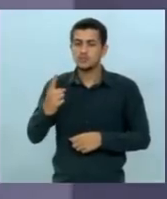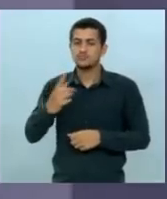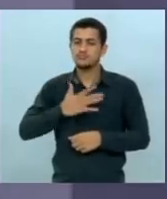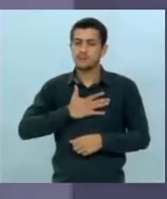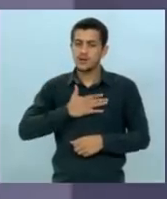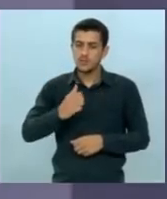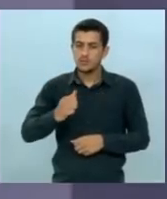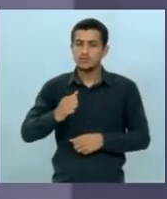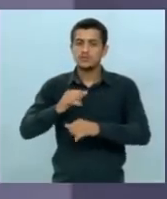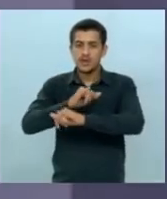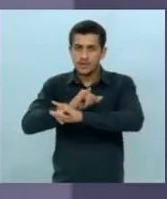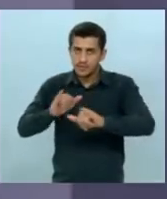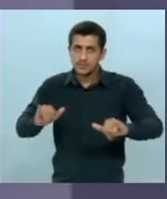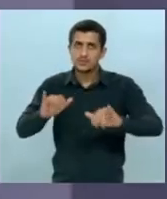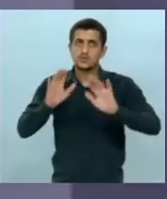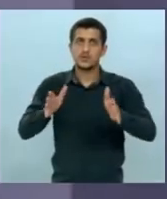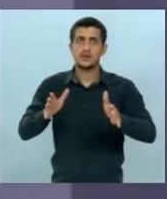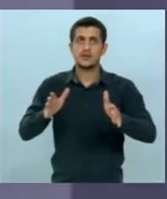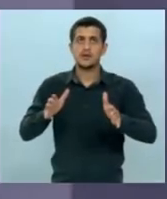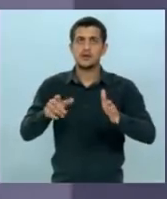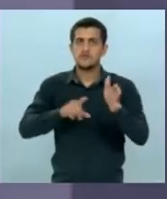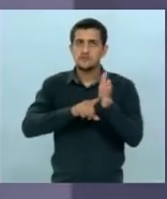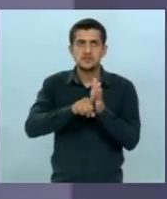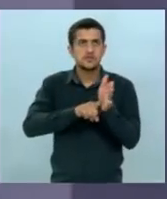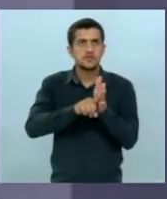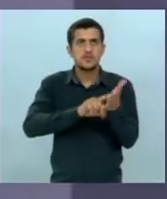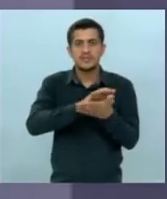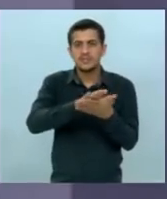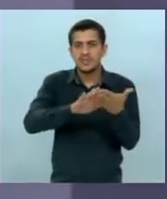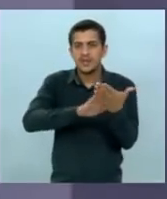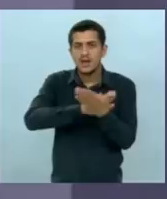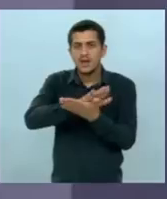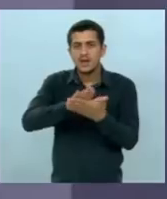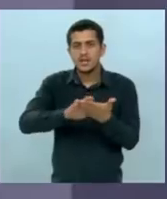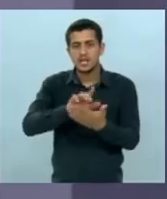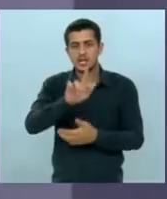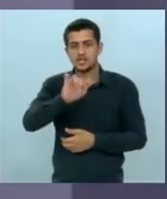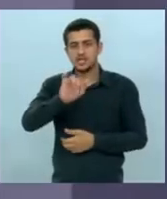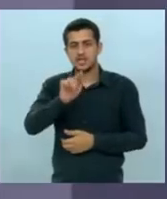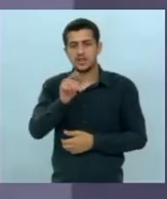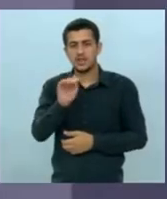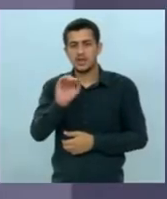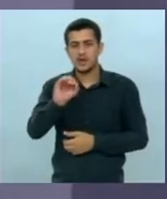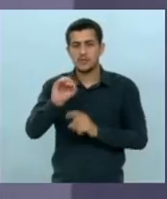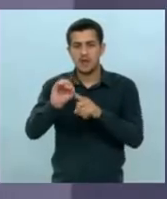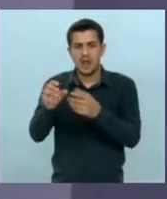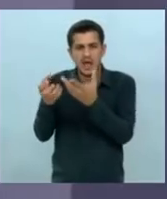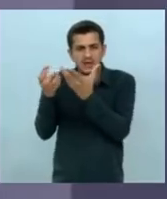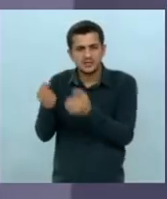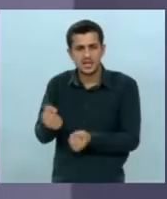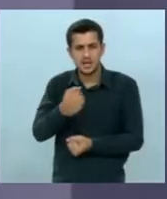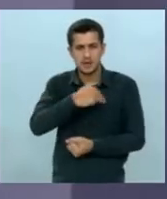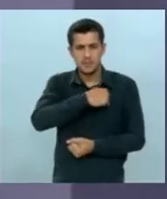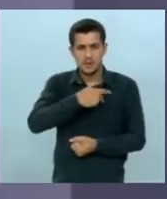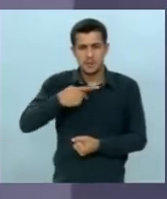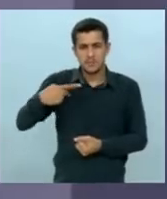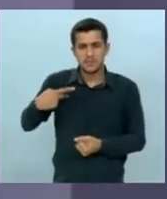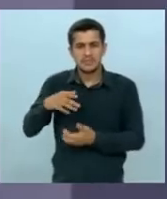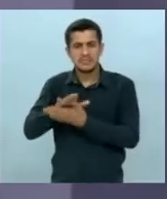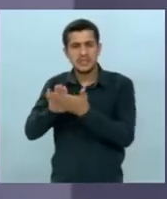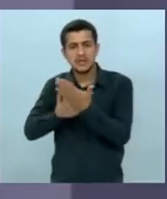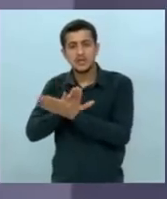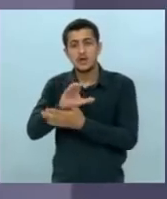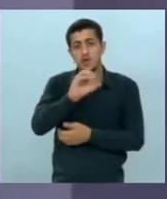não tem nada o que investigar delação de Gideão não foi aceita pelo Ministério Público a OAB se